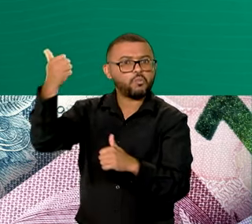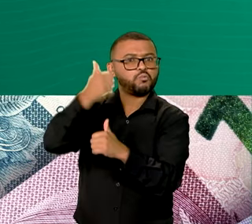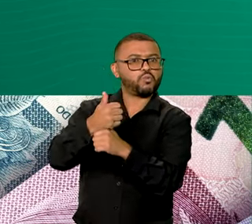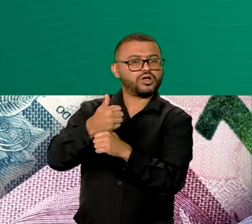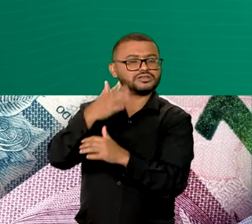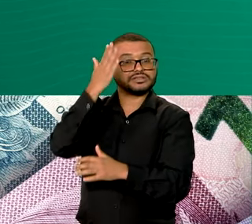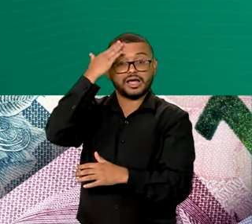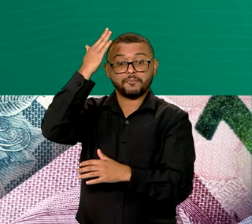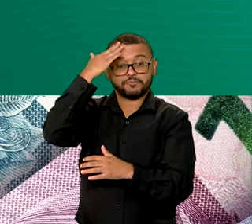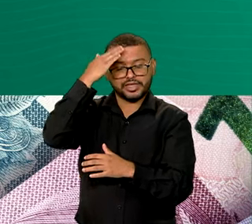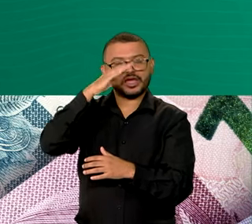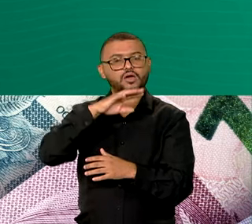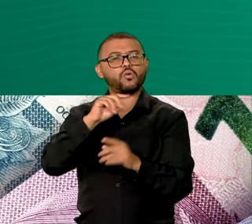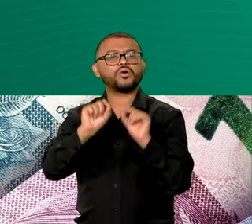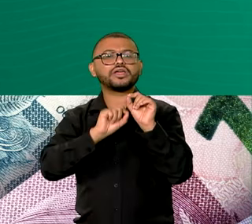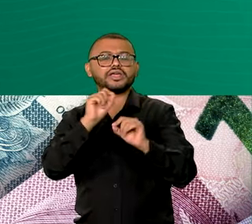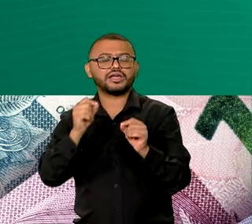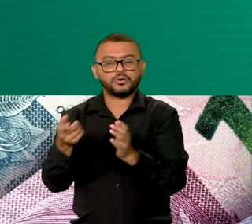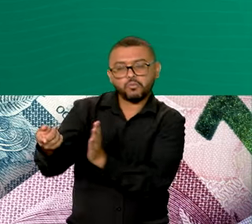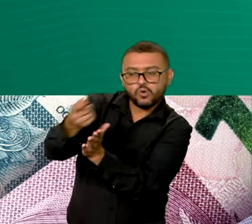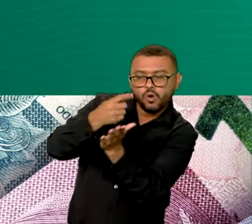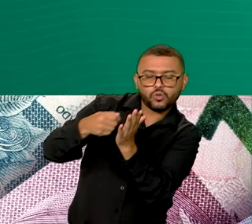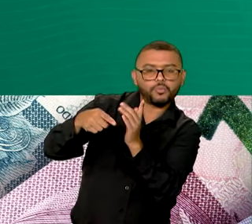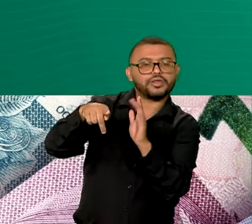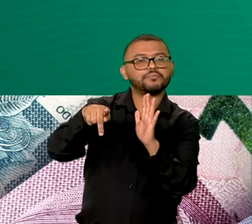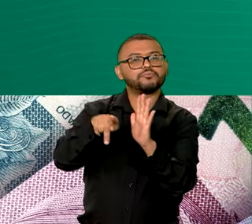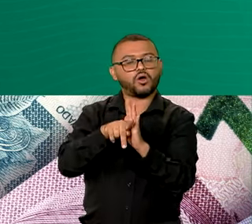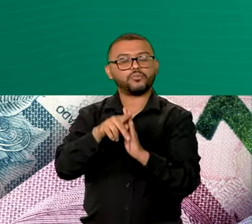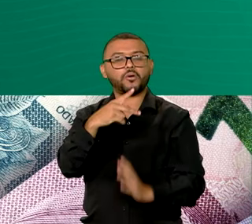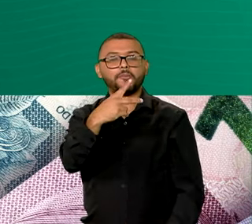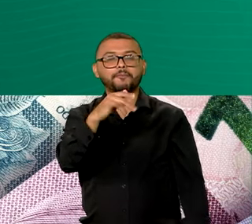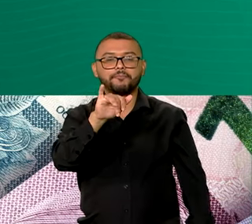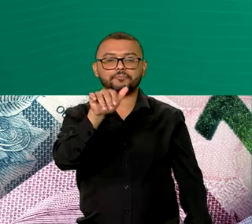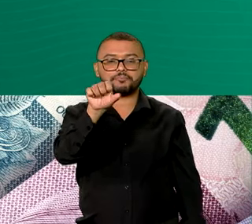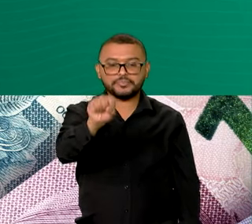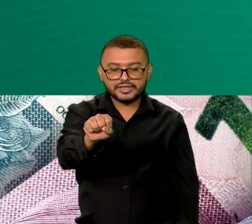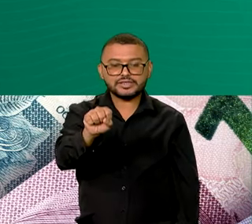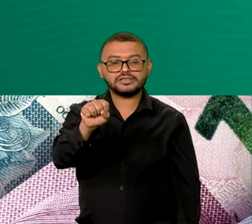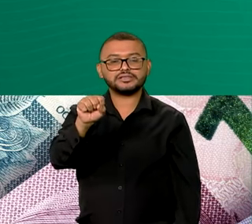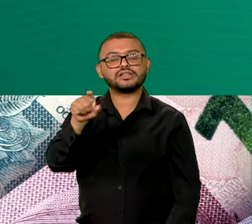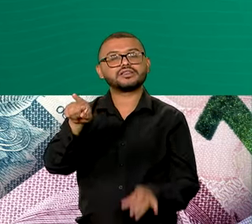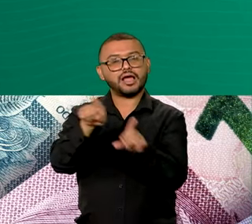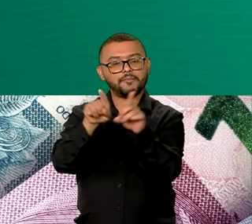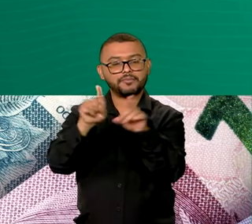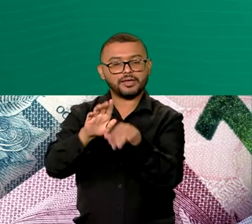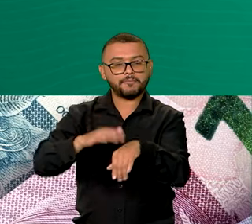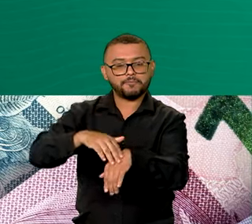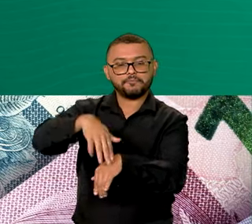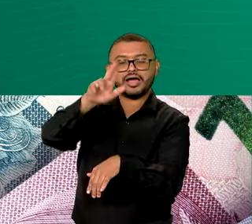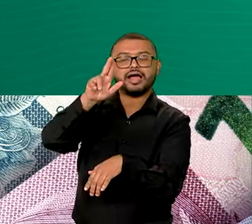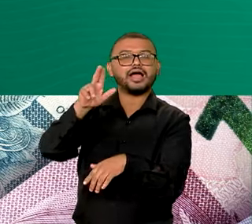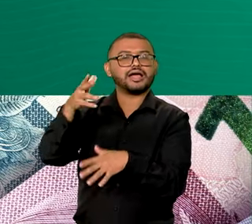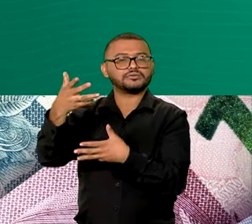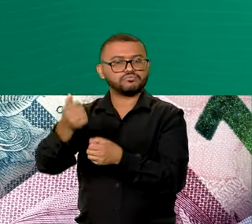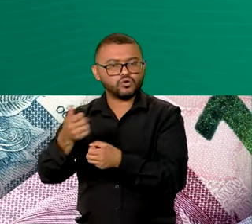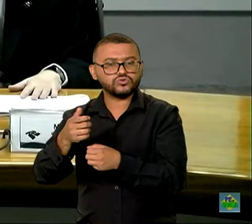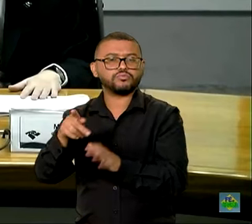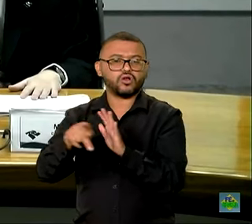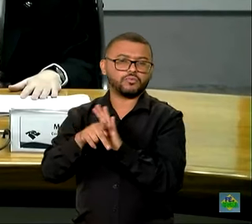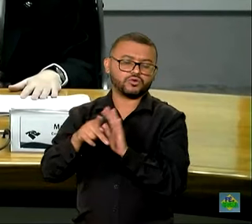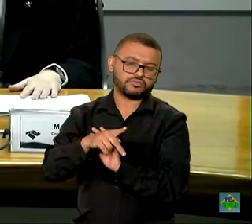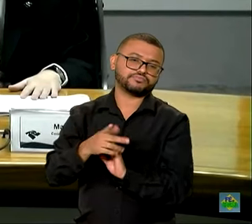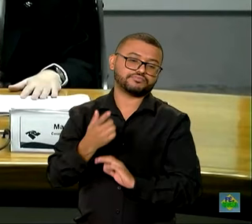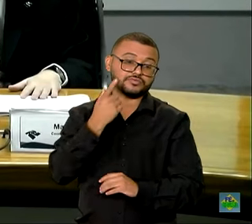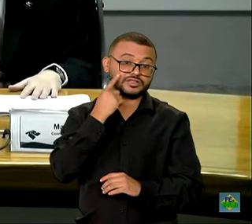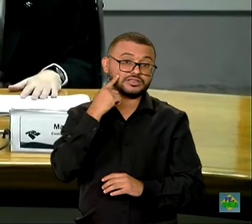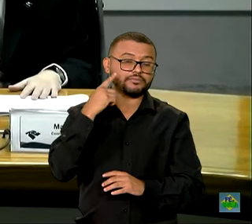os fatores que influenciaram nessa arrecadação, estão o PIS, PASEP e COFINS e o aumento da receita previdenciária. Todos